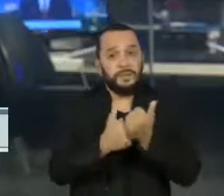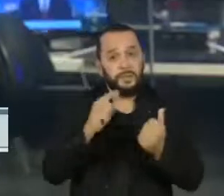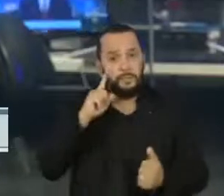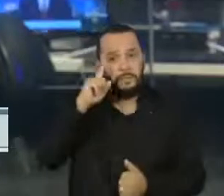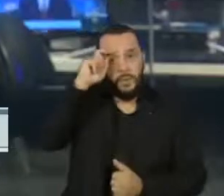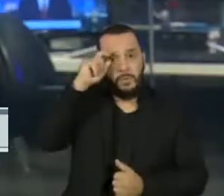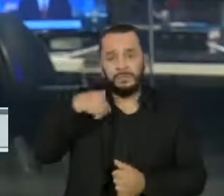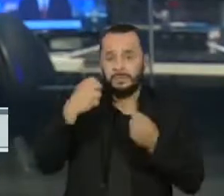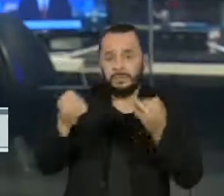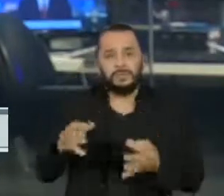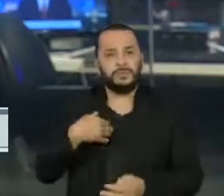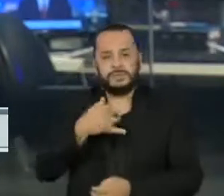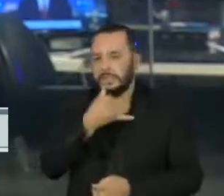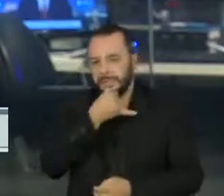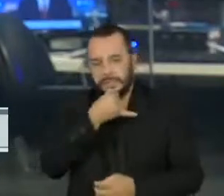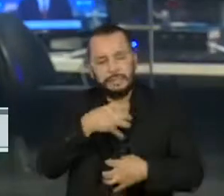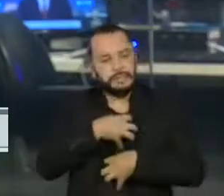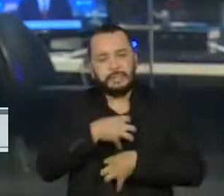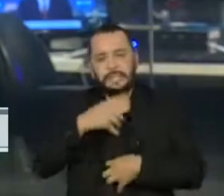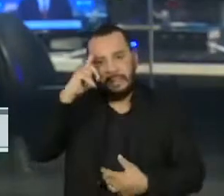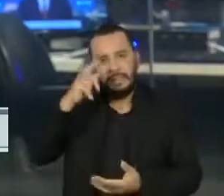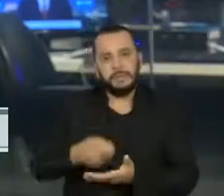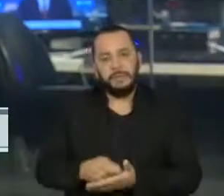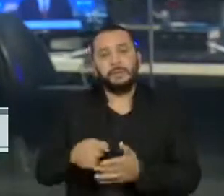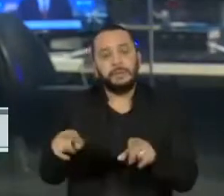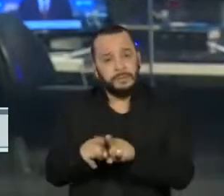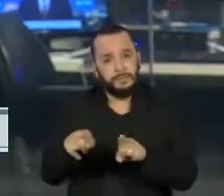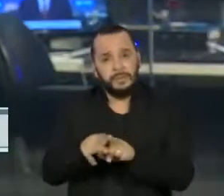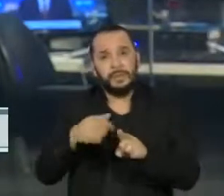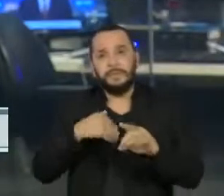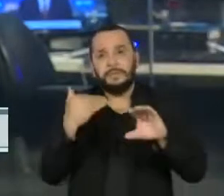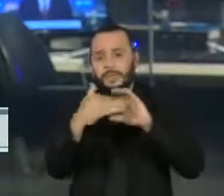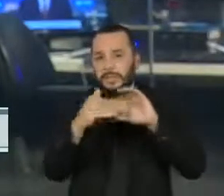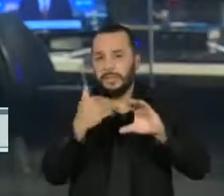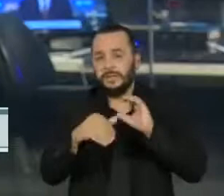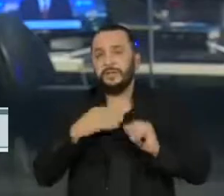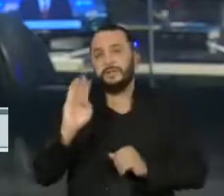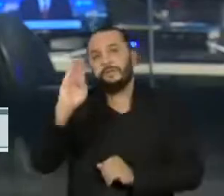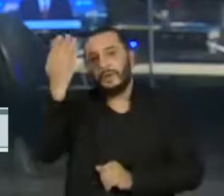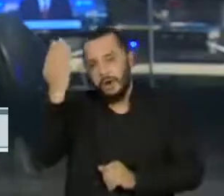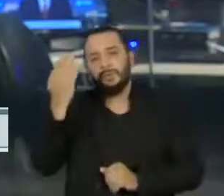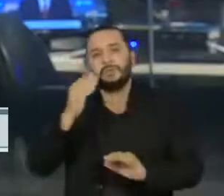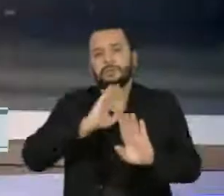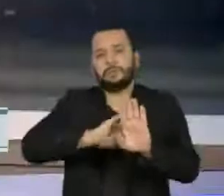Moro lamenta a decisão e nega que as mensagens indiquem fraude processual ou motivação político-partidária. Obrigado. Obrigado.